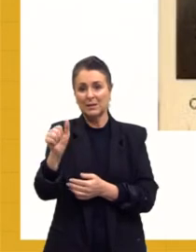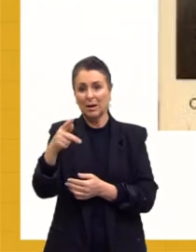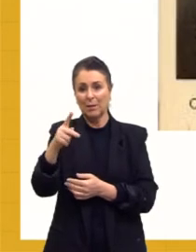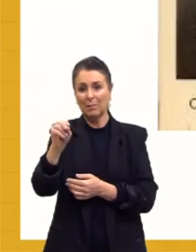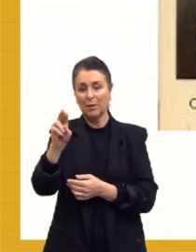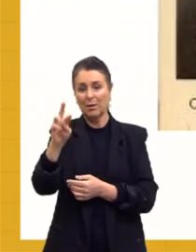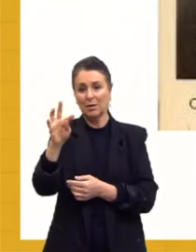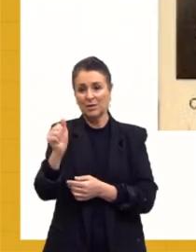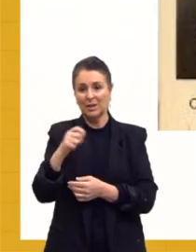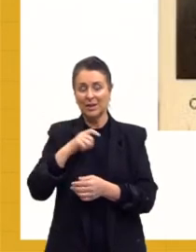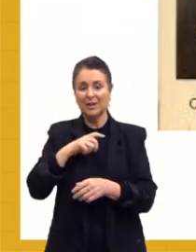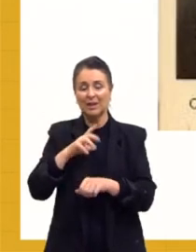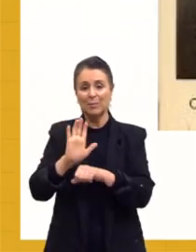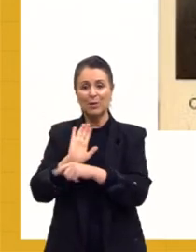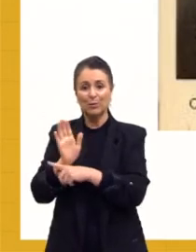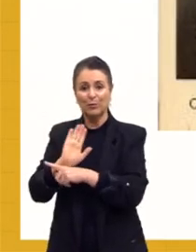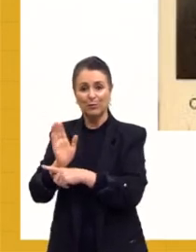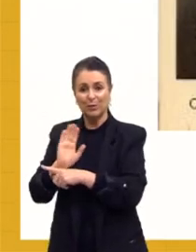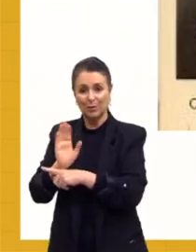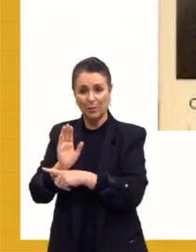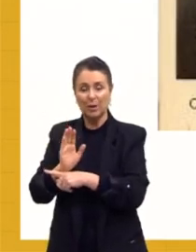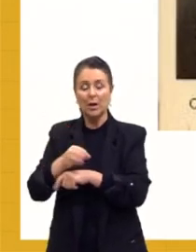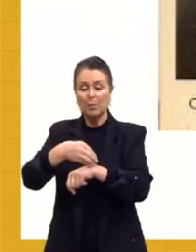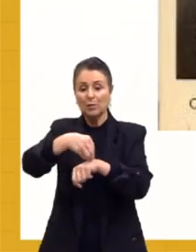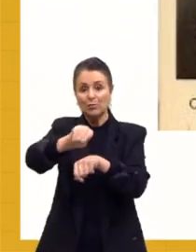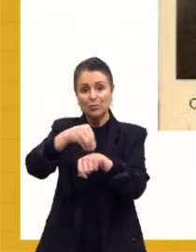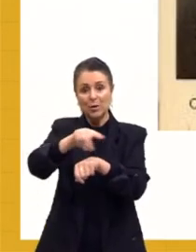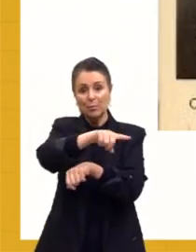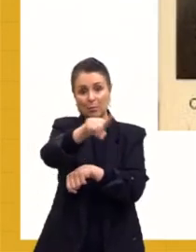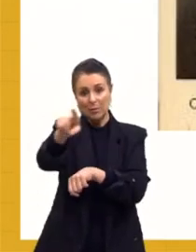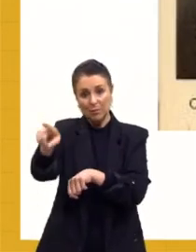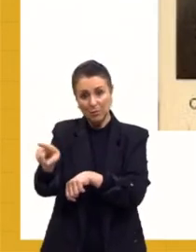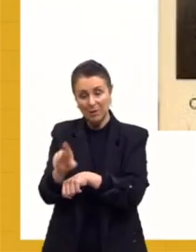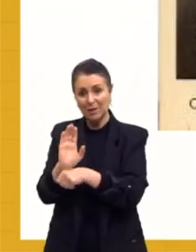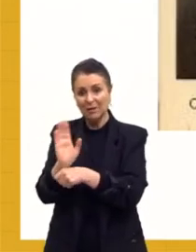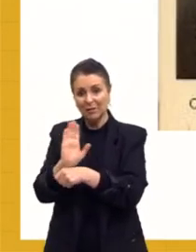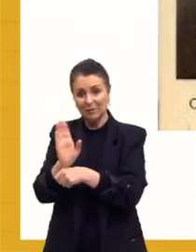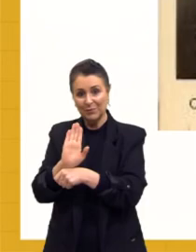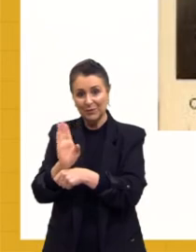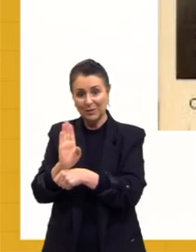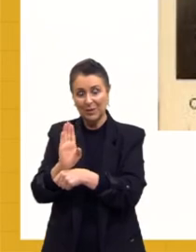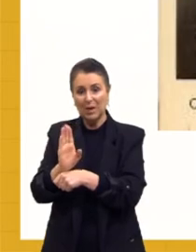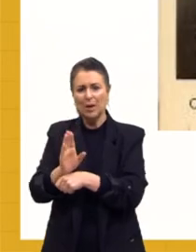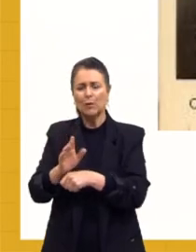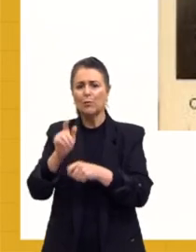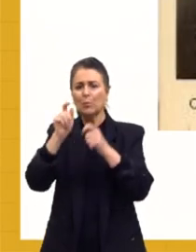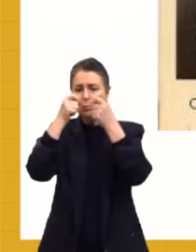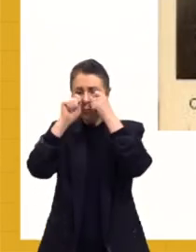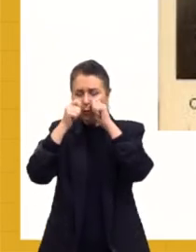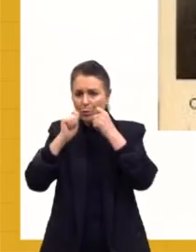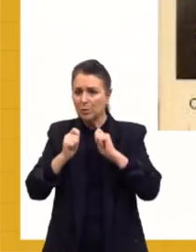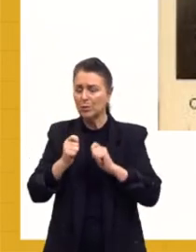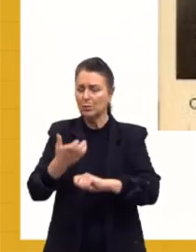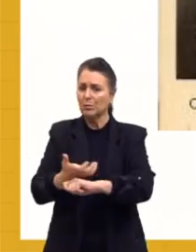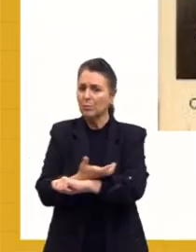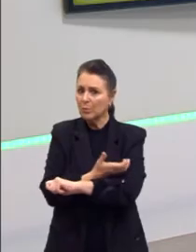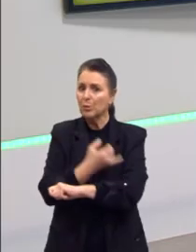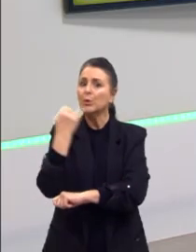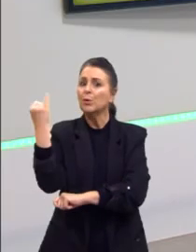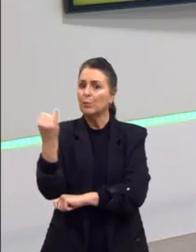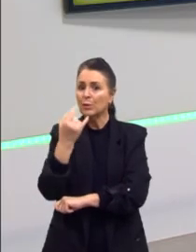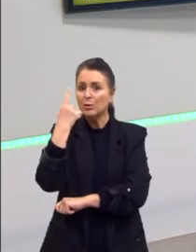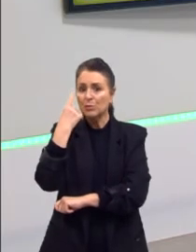do filme sobre ela, fica como indicação forte aí para vocês, filme muito triste, muito emocionante, mas muito importante da gente ver,